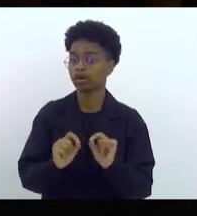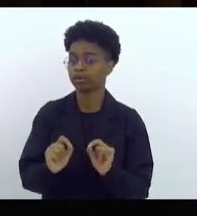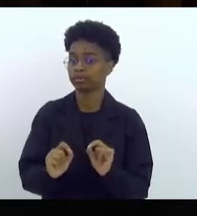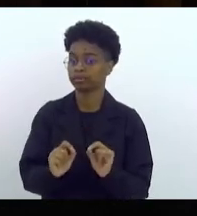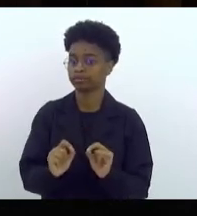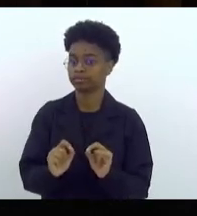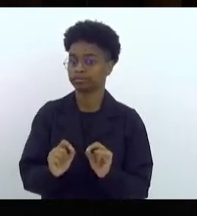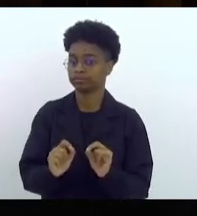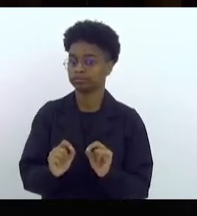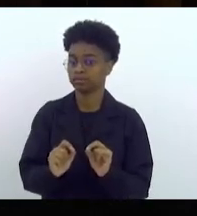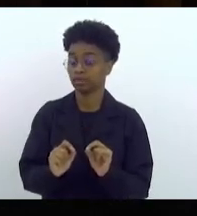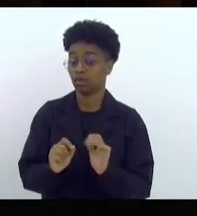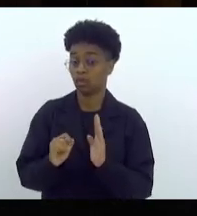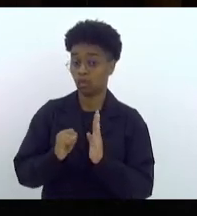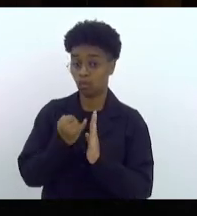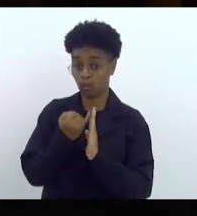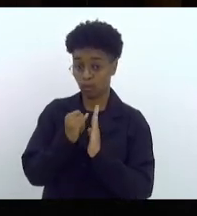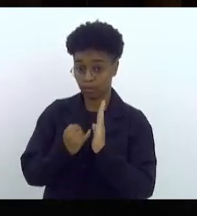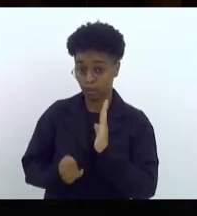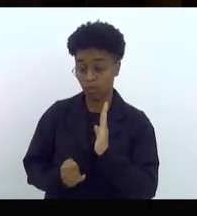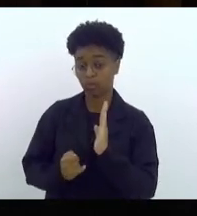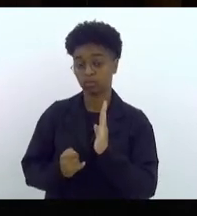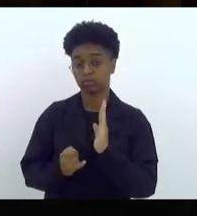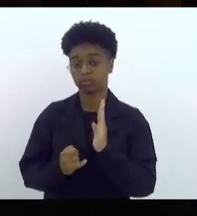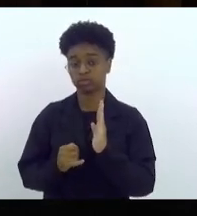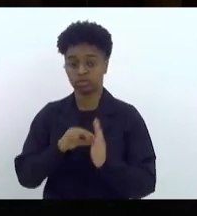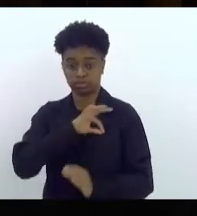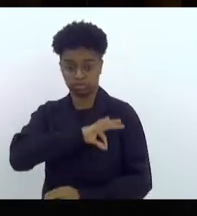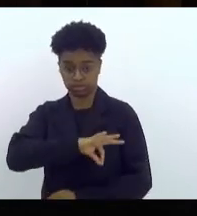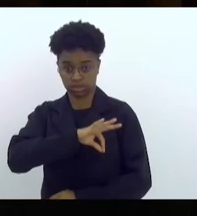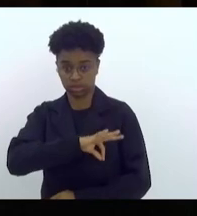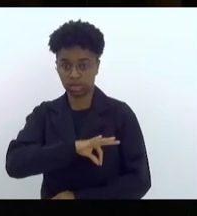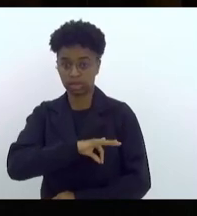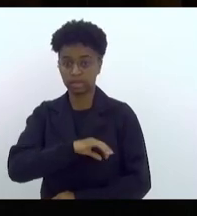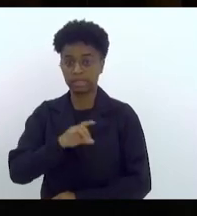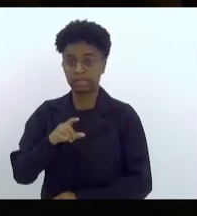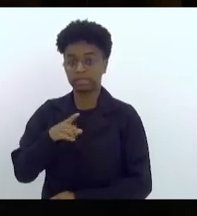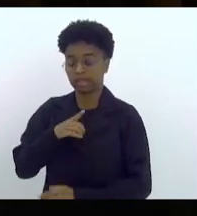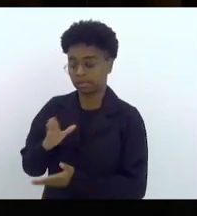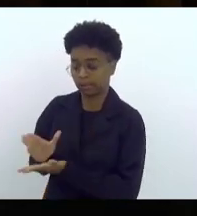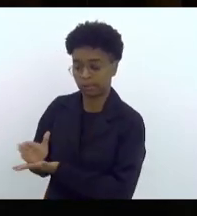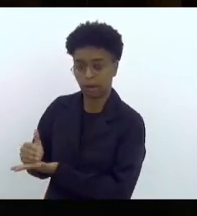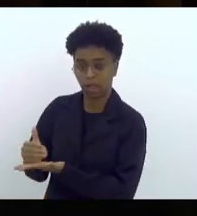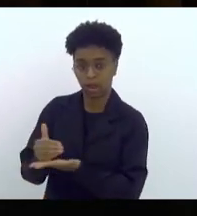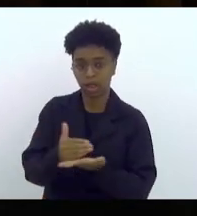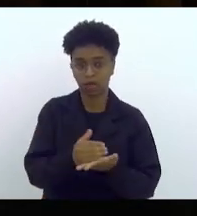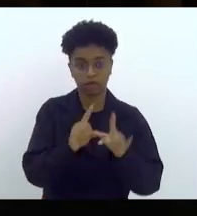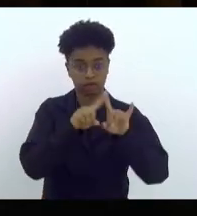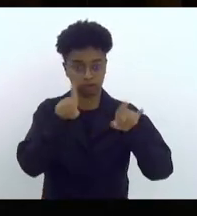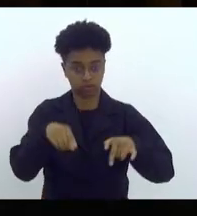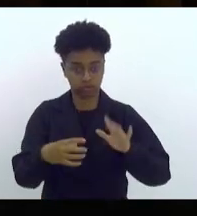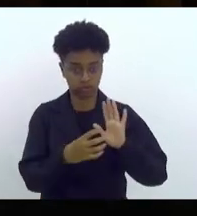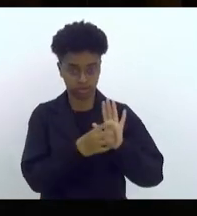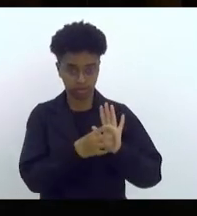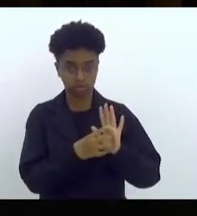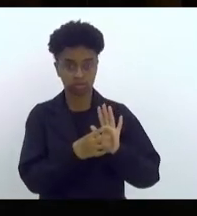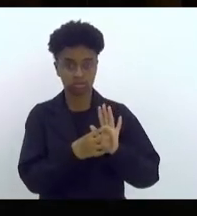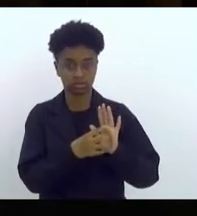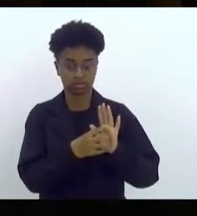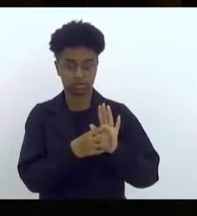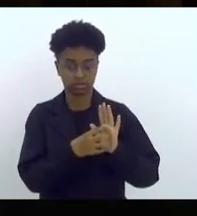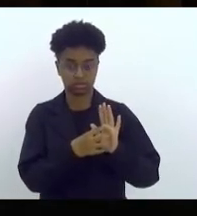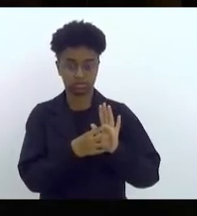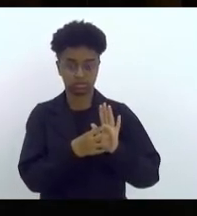O imposto de renda que recolhe o funcionalismo público que é na